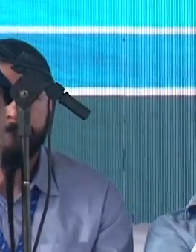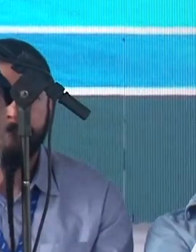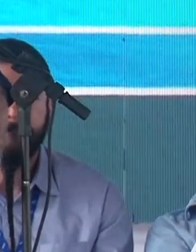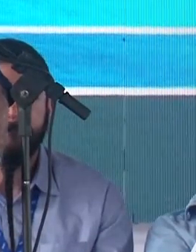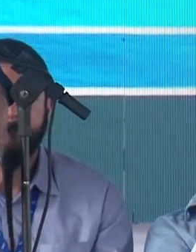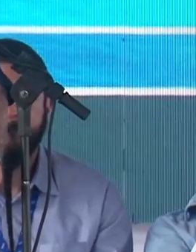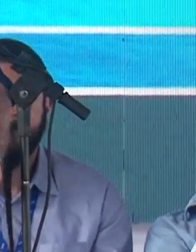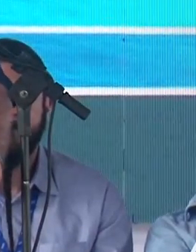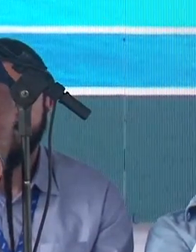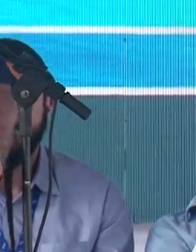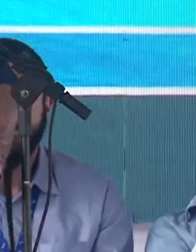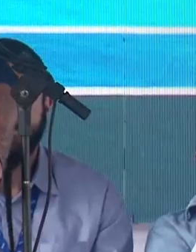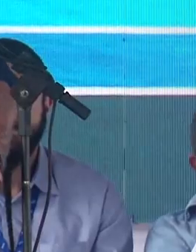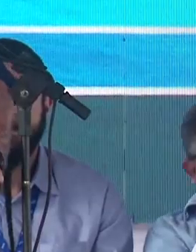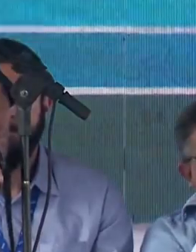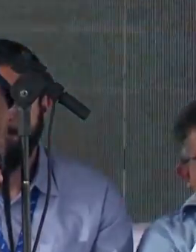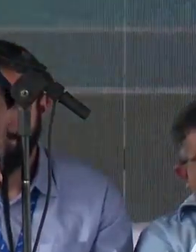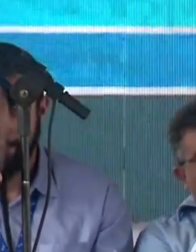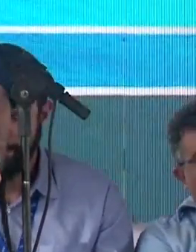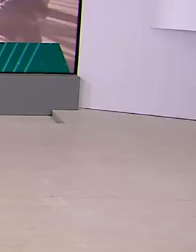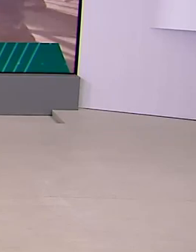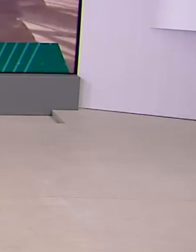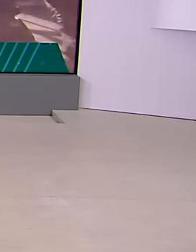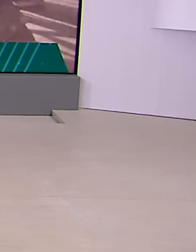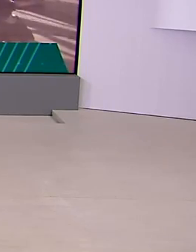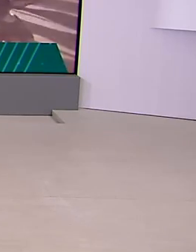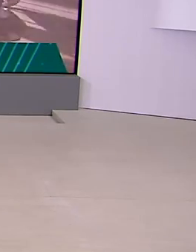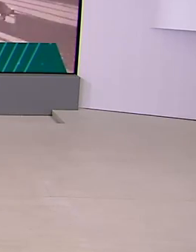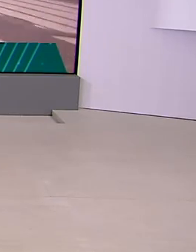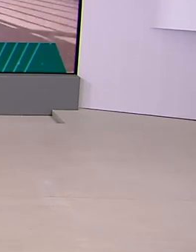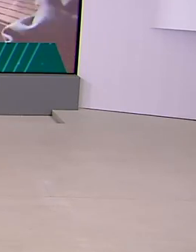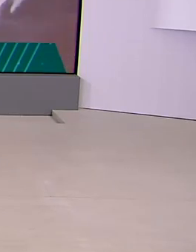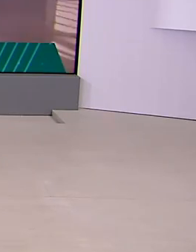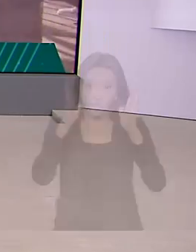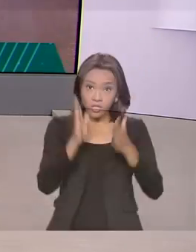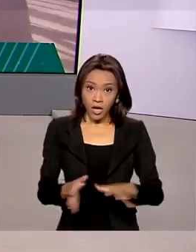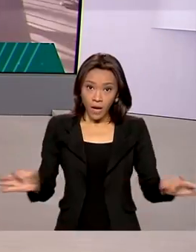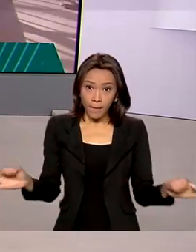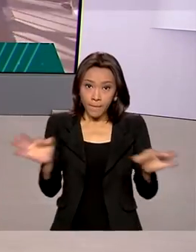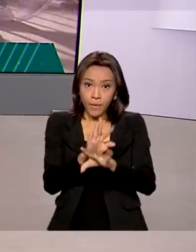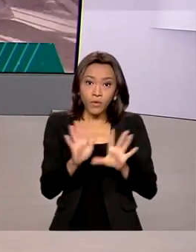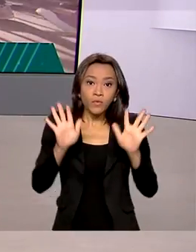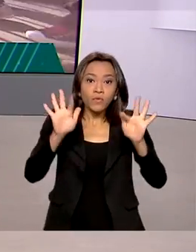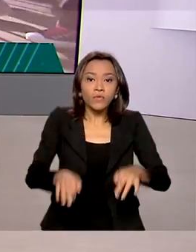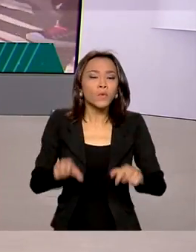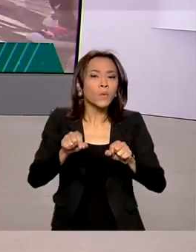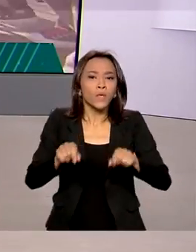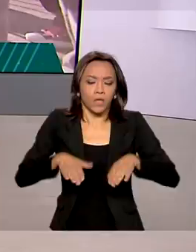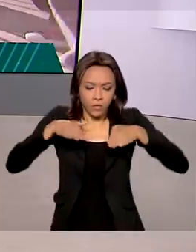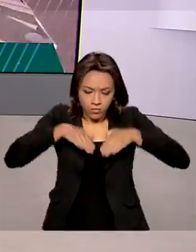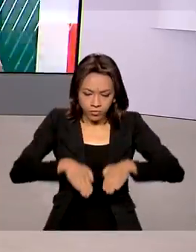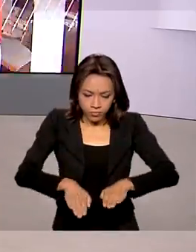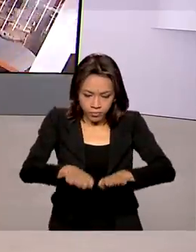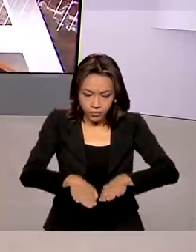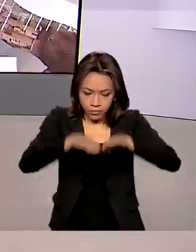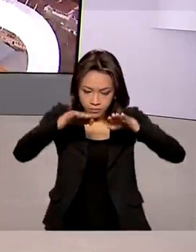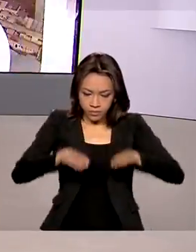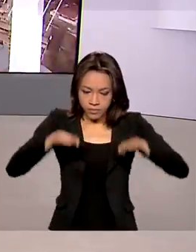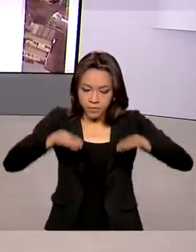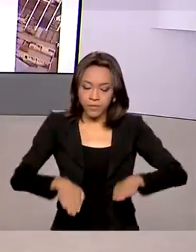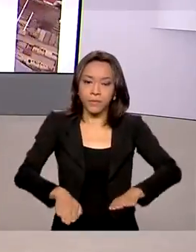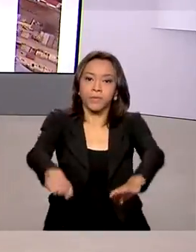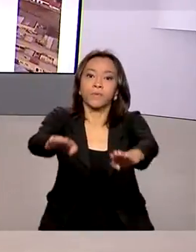deixaremos ninguém para trás. Foi finalizada a duplicação da BR-050 na divisa de